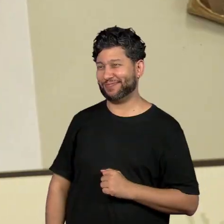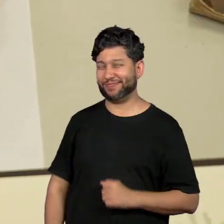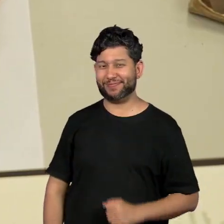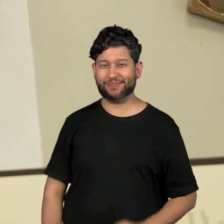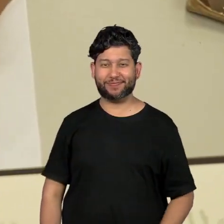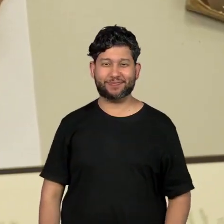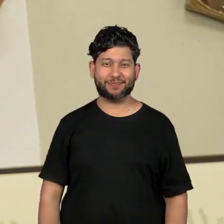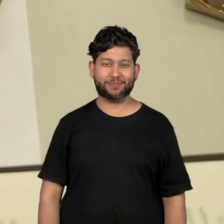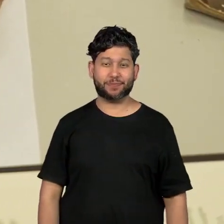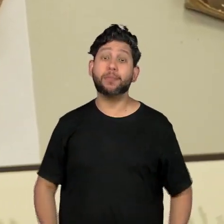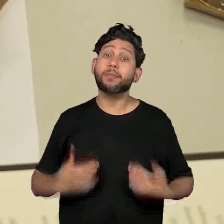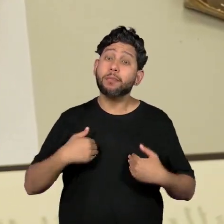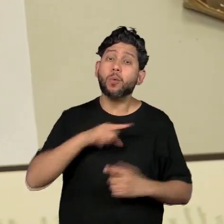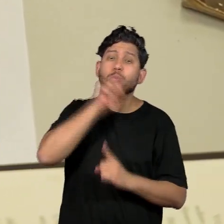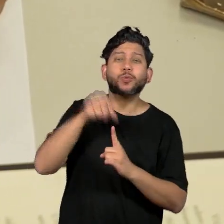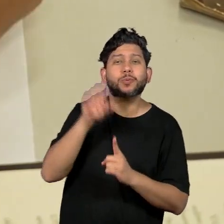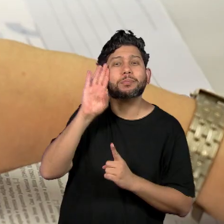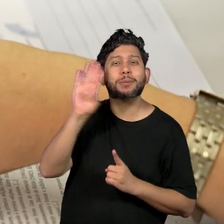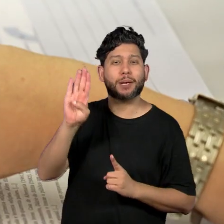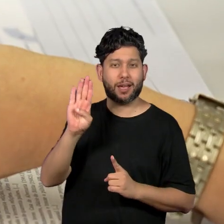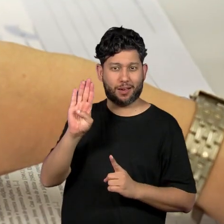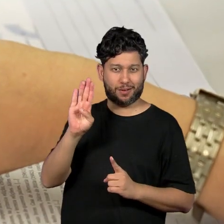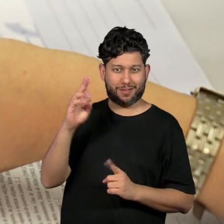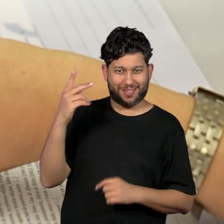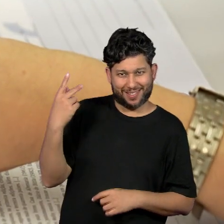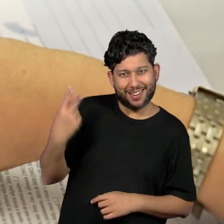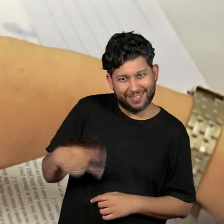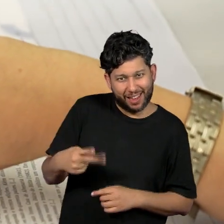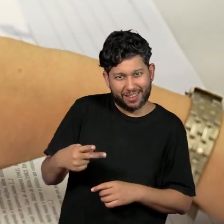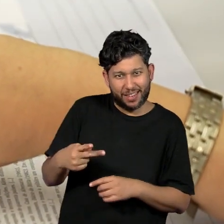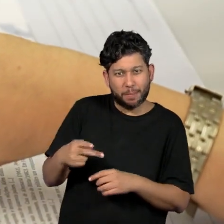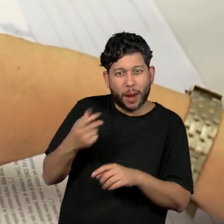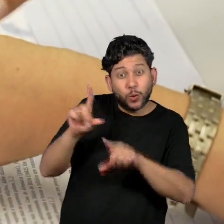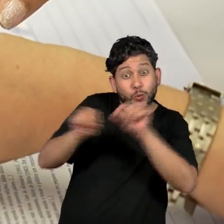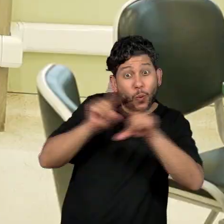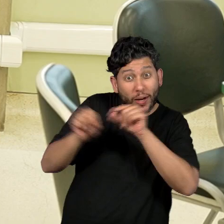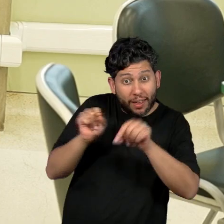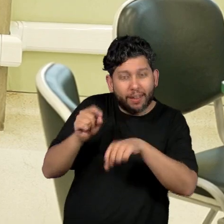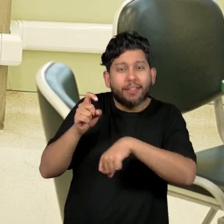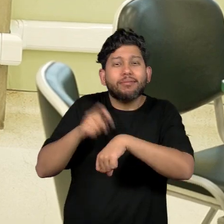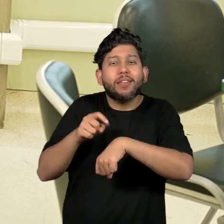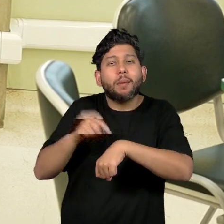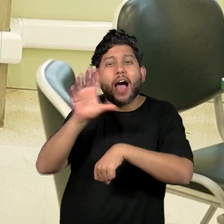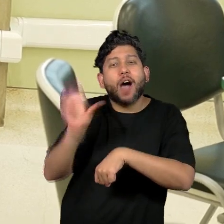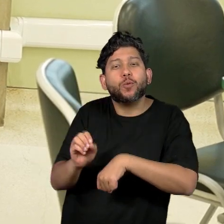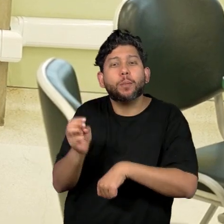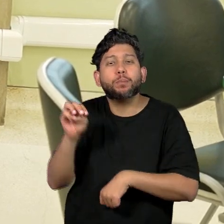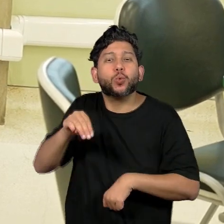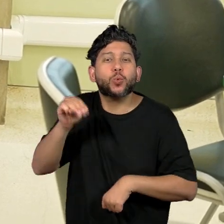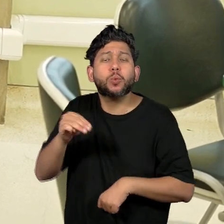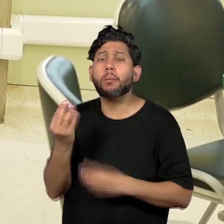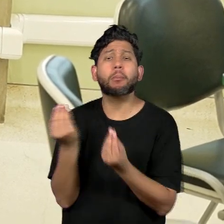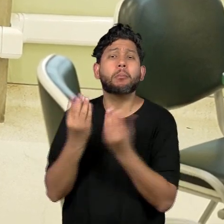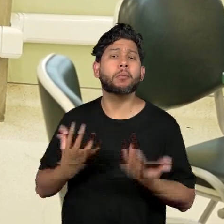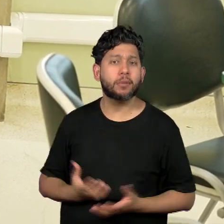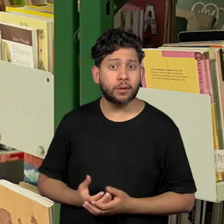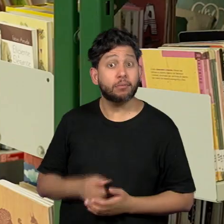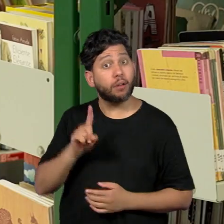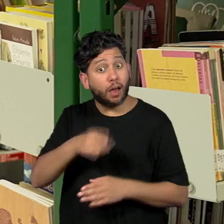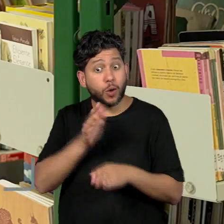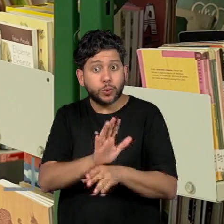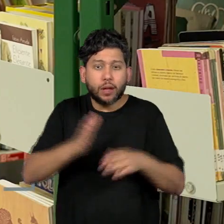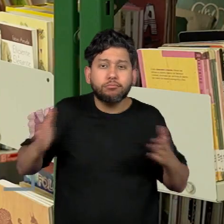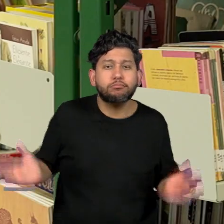O objetivo principal do concurso Afro Minuto era promover a leitura